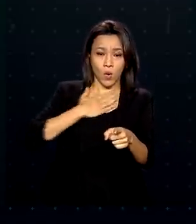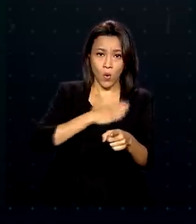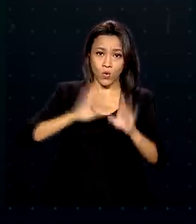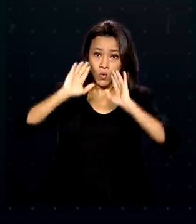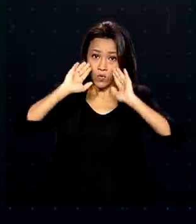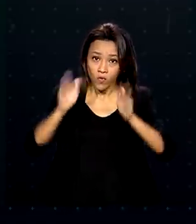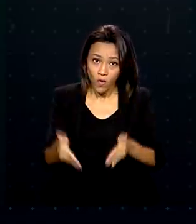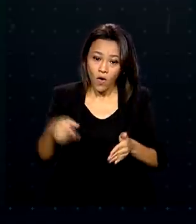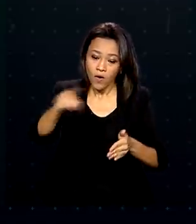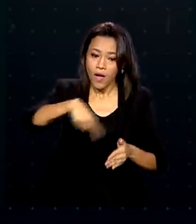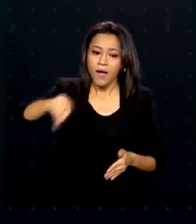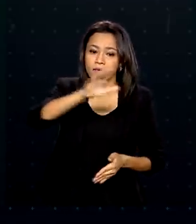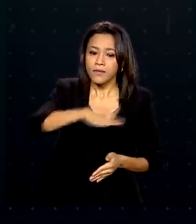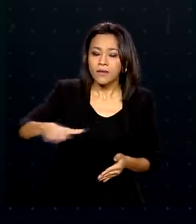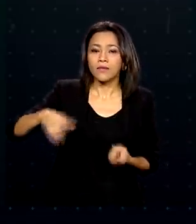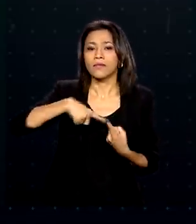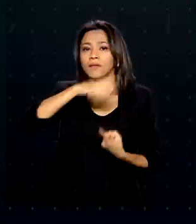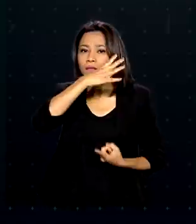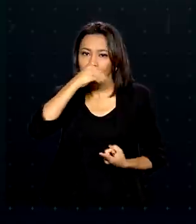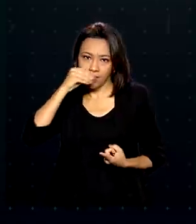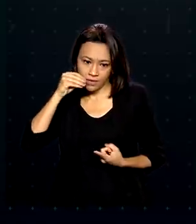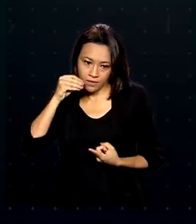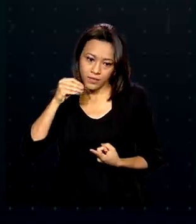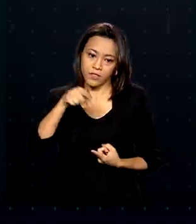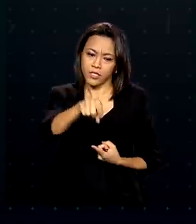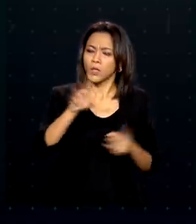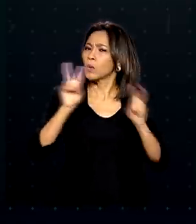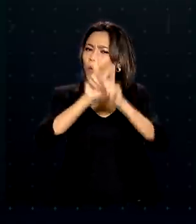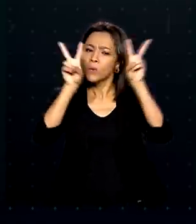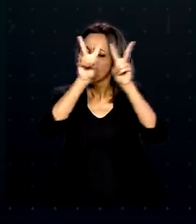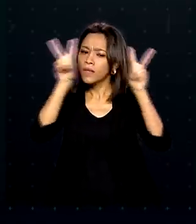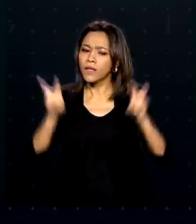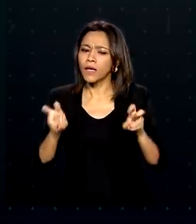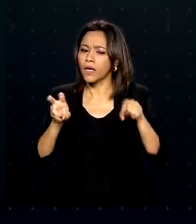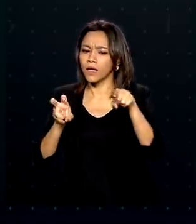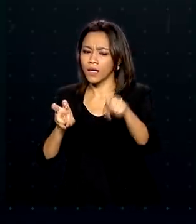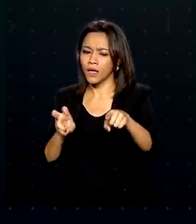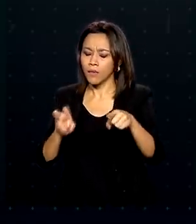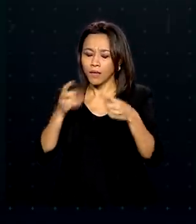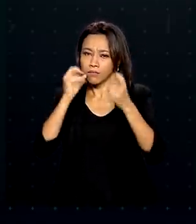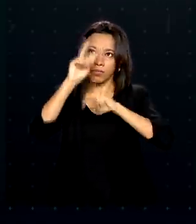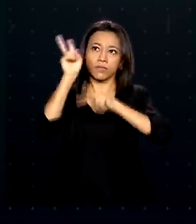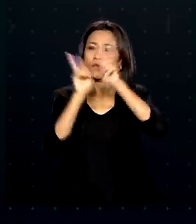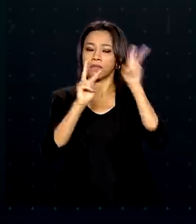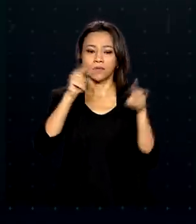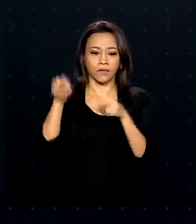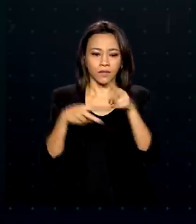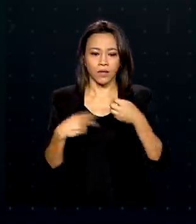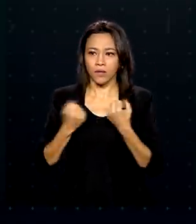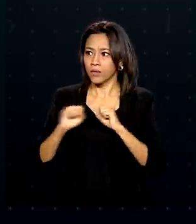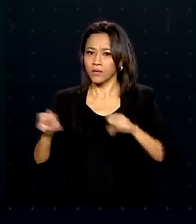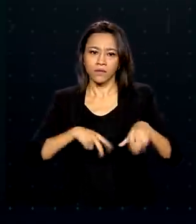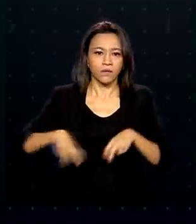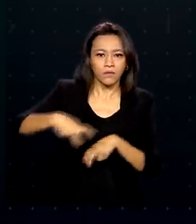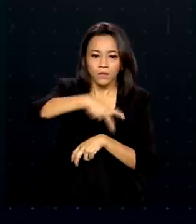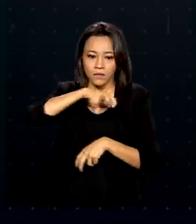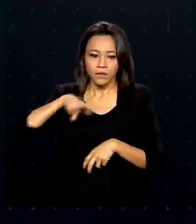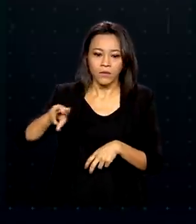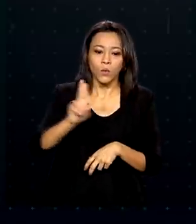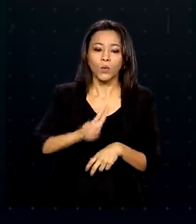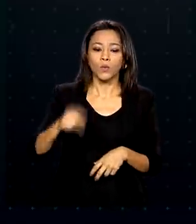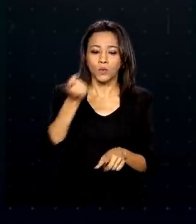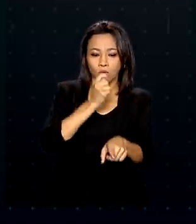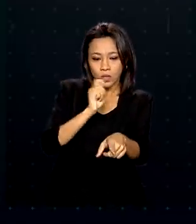foco serão as crianças e adolescentes, abordando temas como déficit de atenção, hiperatividade, uso de